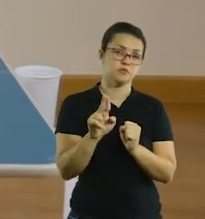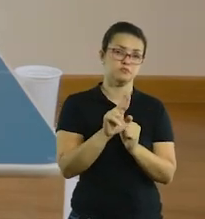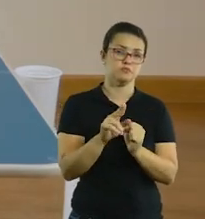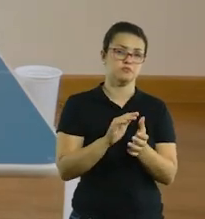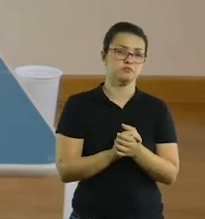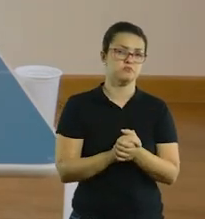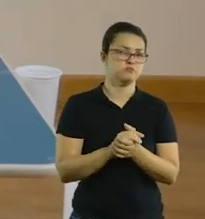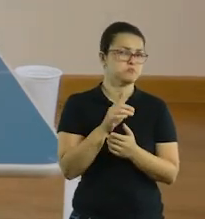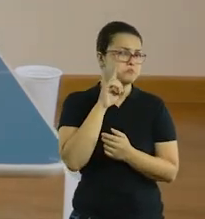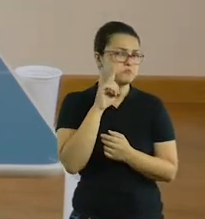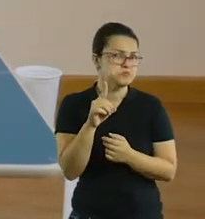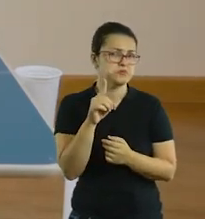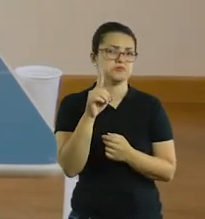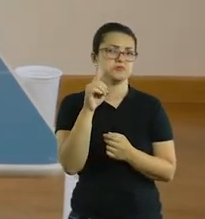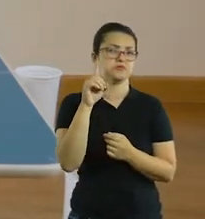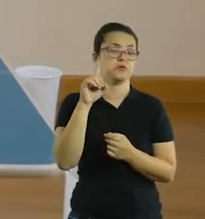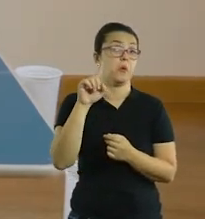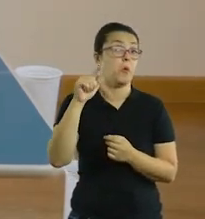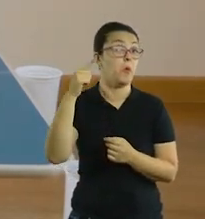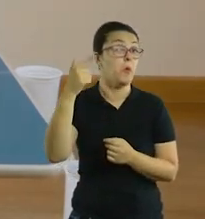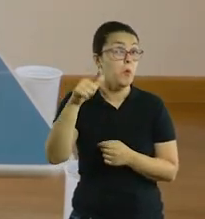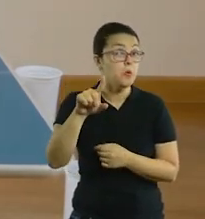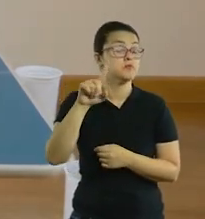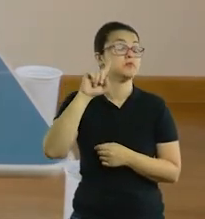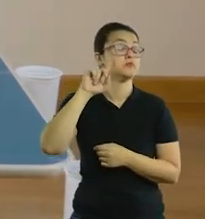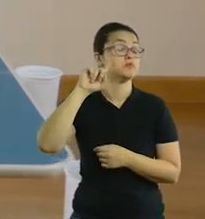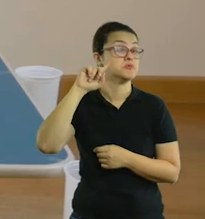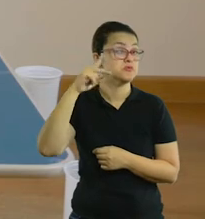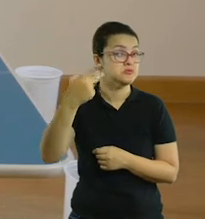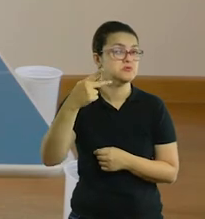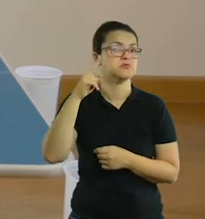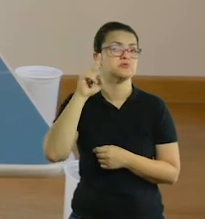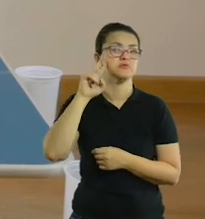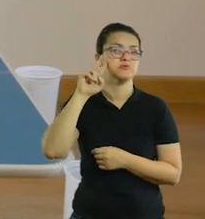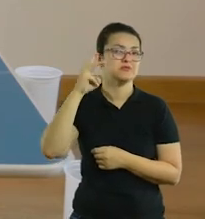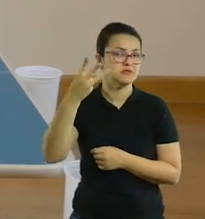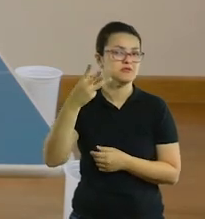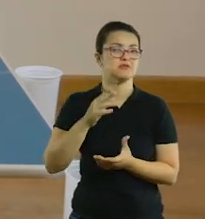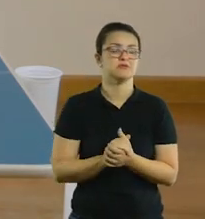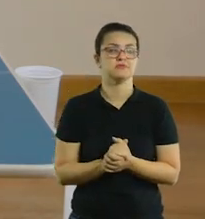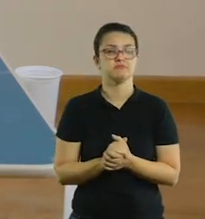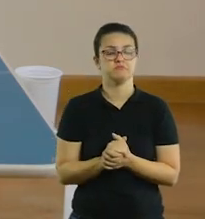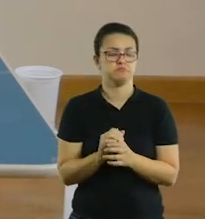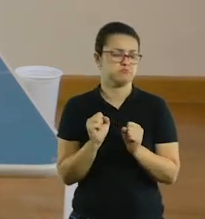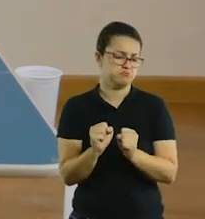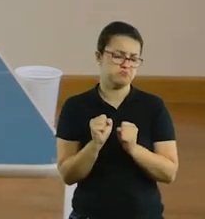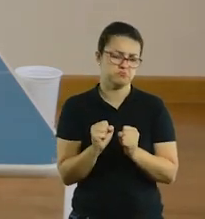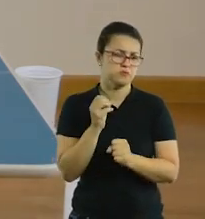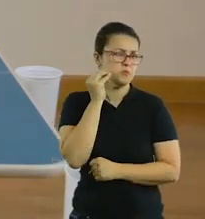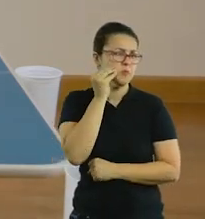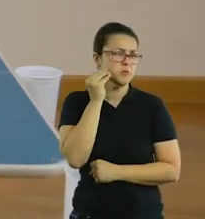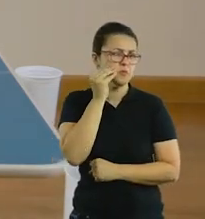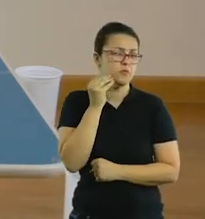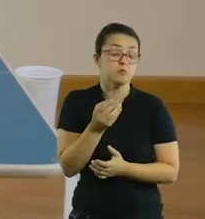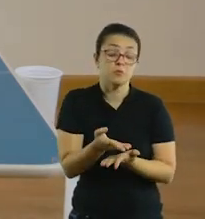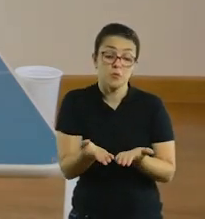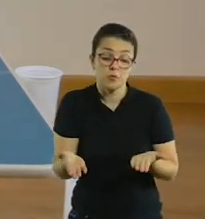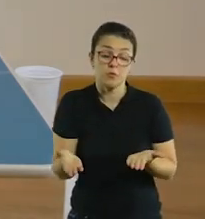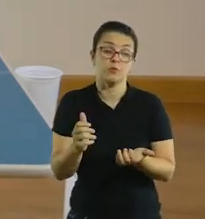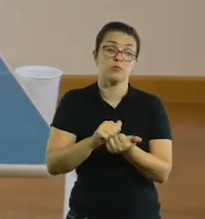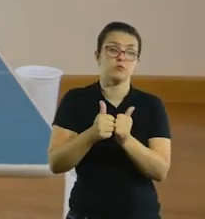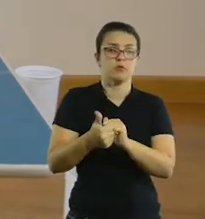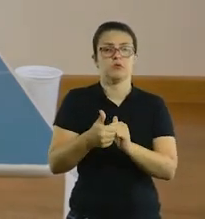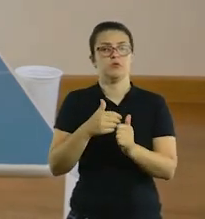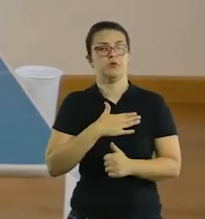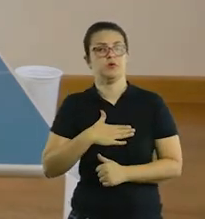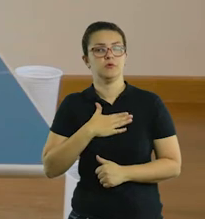maneiras, ou cada dia você apresenta um instrumento para a criança fazer a pescaria, ou você deixa todos disponíveis para que ele experimente e veja